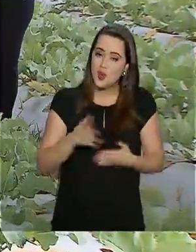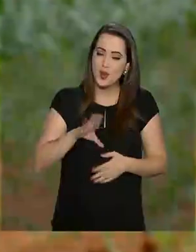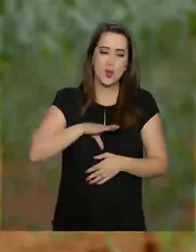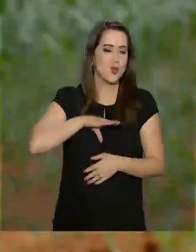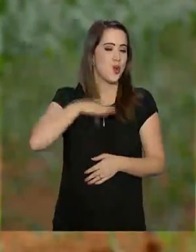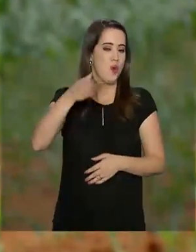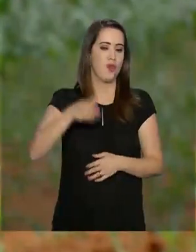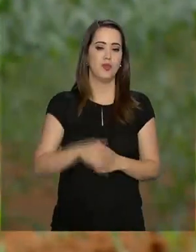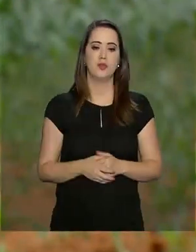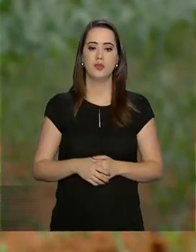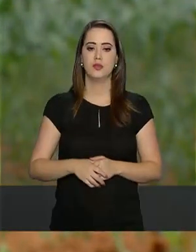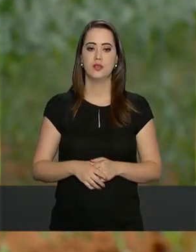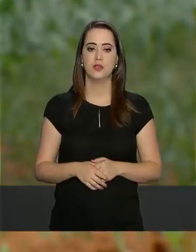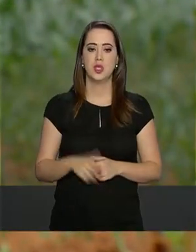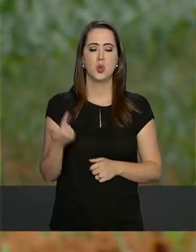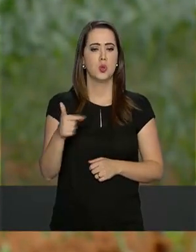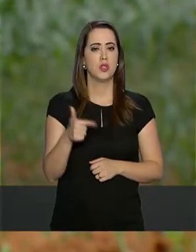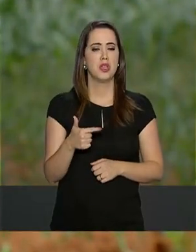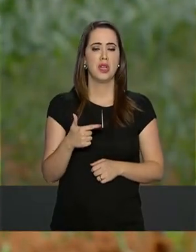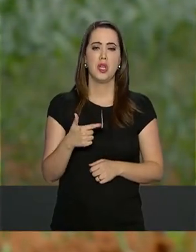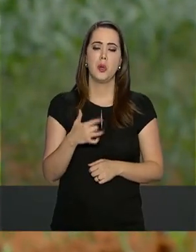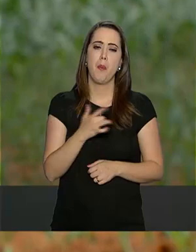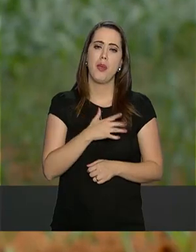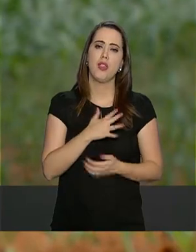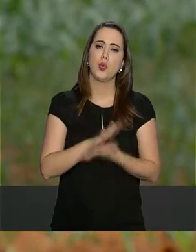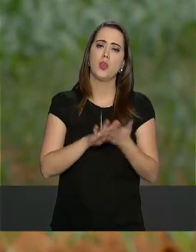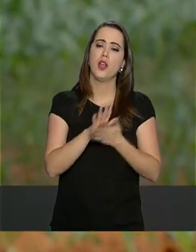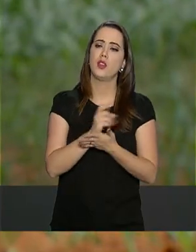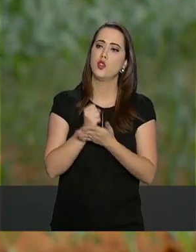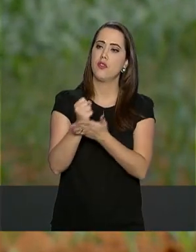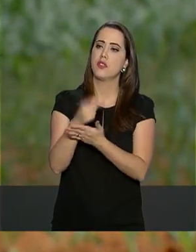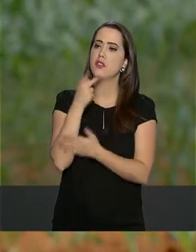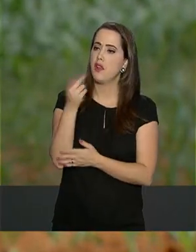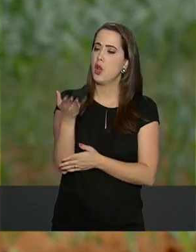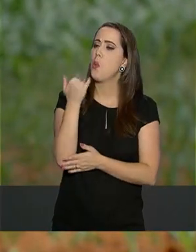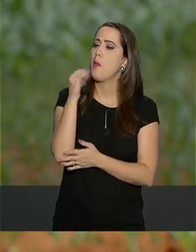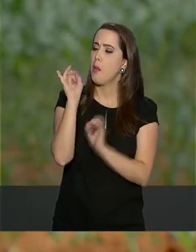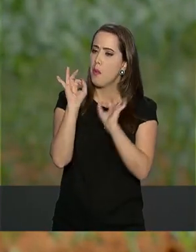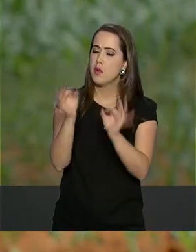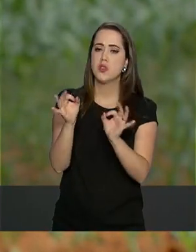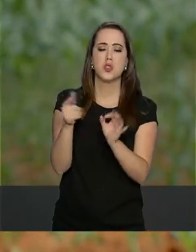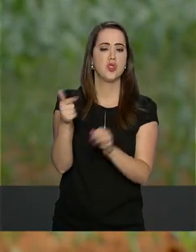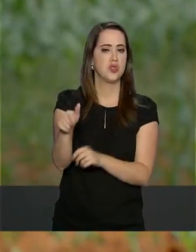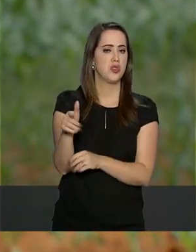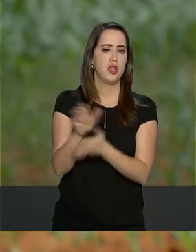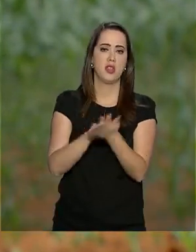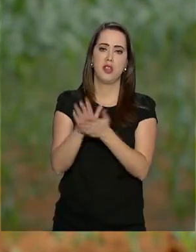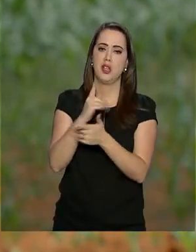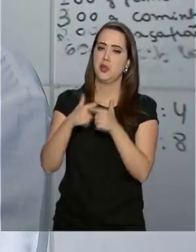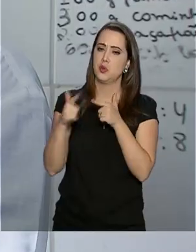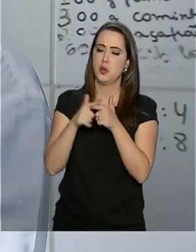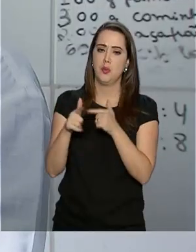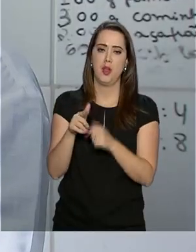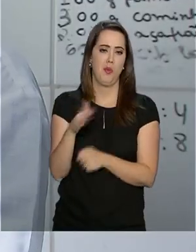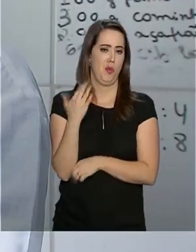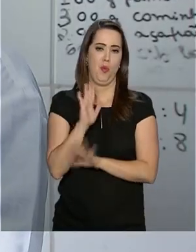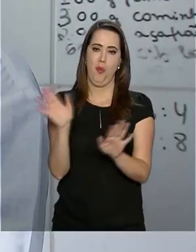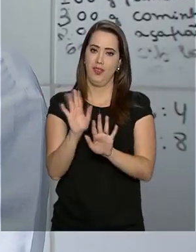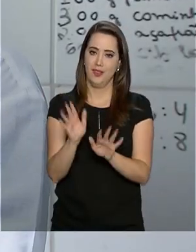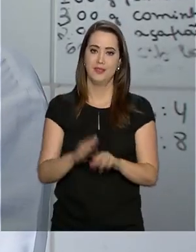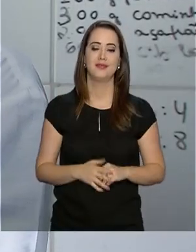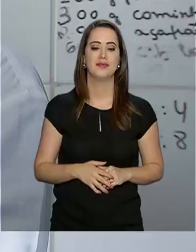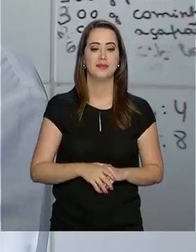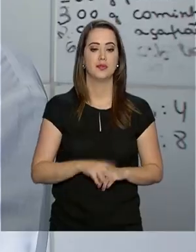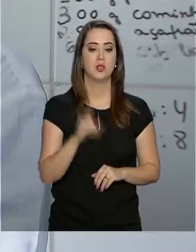orgulho. Eu não tenho receio nenhum de oferecer e dizer, olha, pode comer, disso aqui você não vai morrer. A fazenda produz